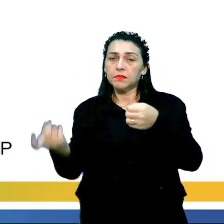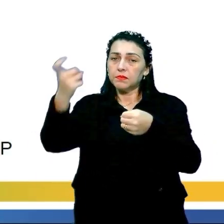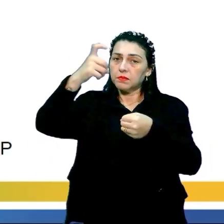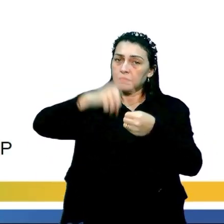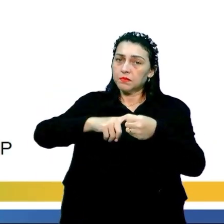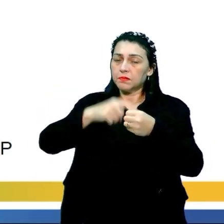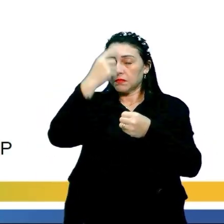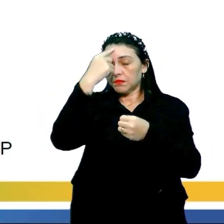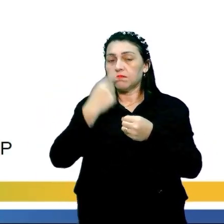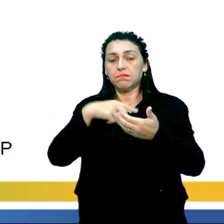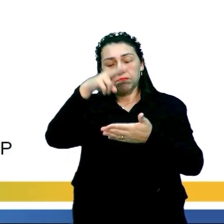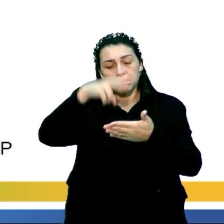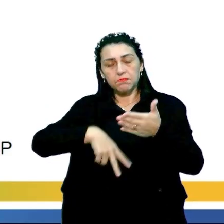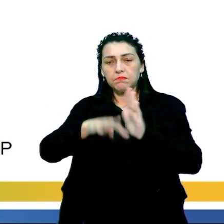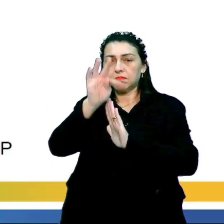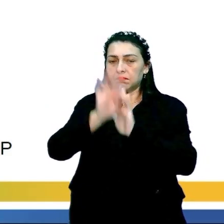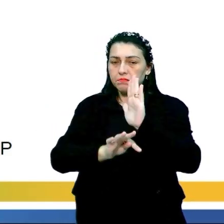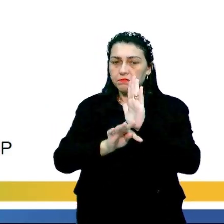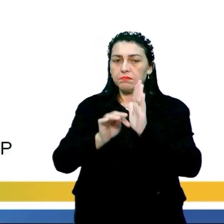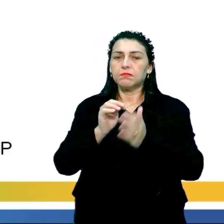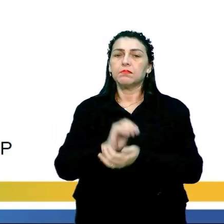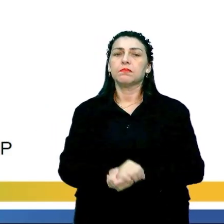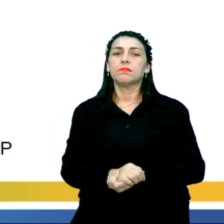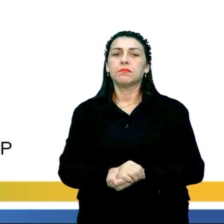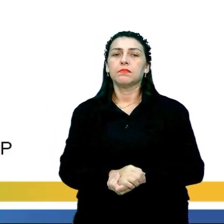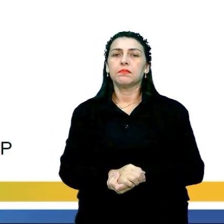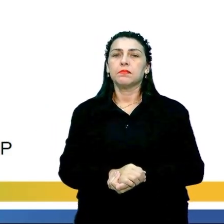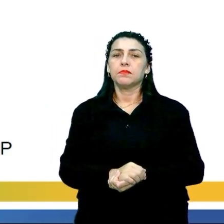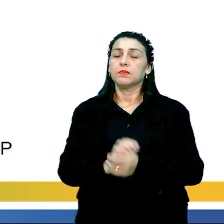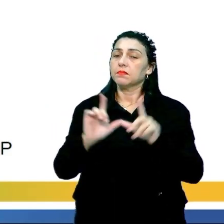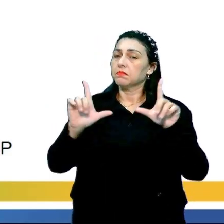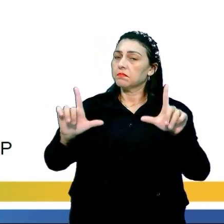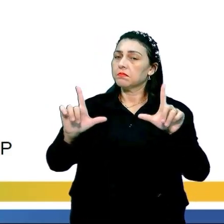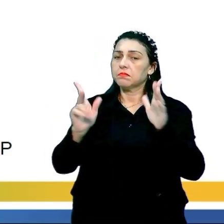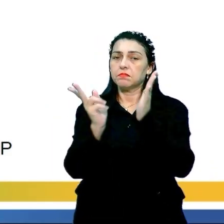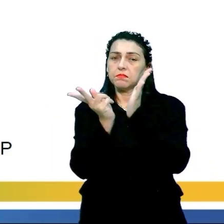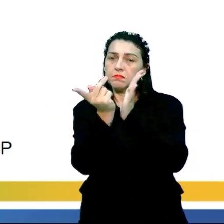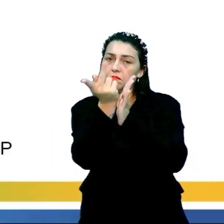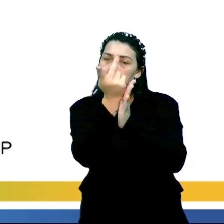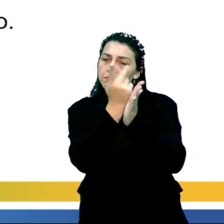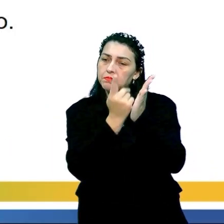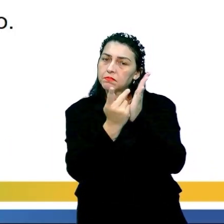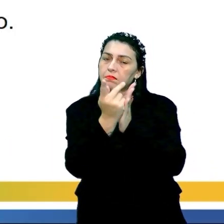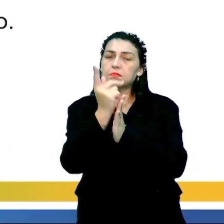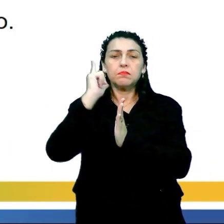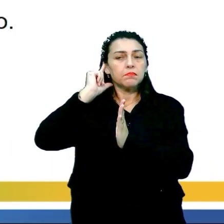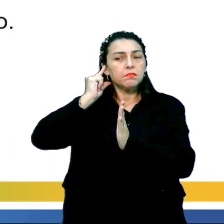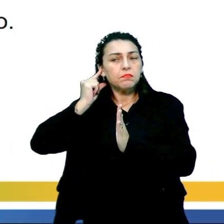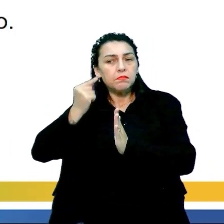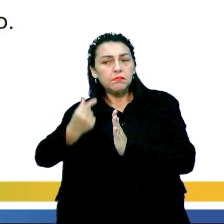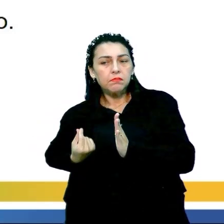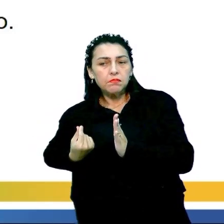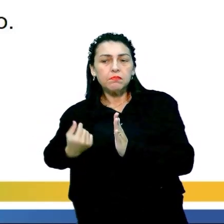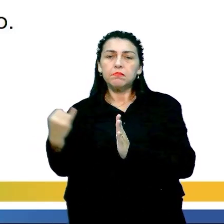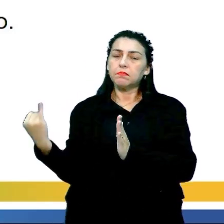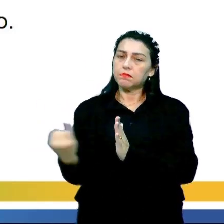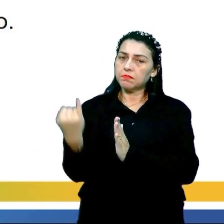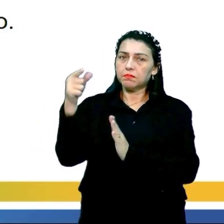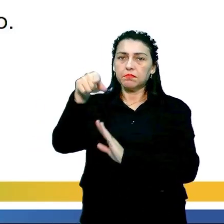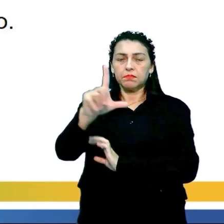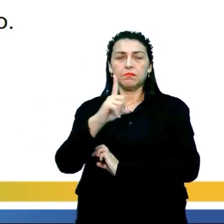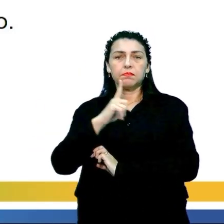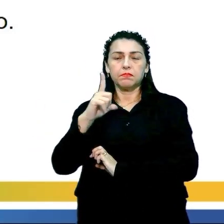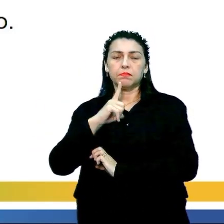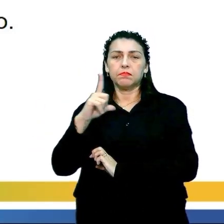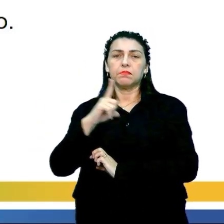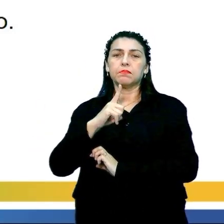volta e lê o texto. Ainda que um quadro, uma obra de Tarsila do Amaral, é importante você ter